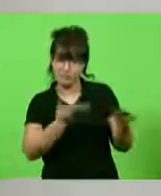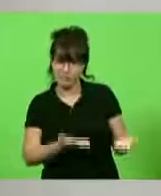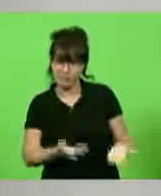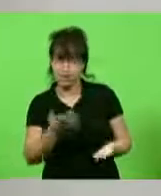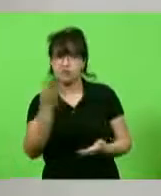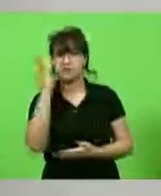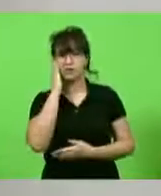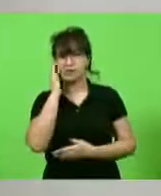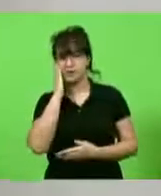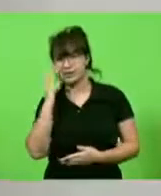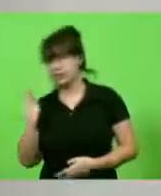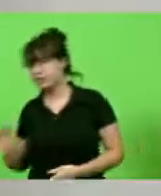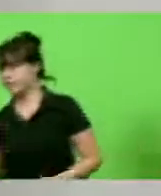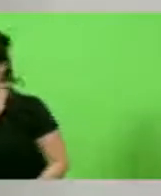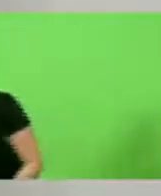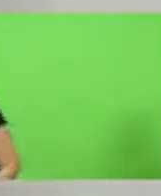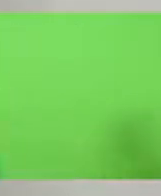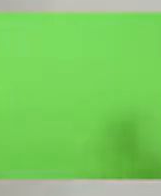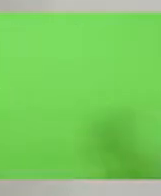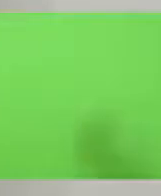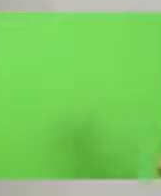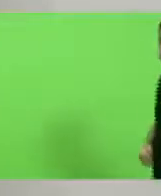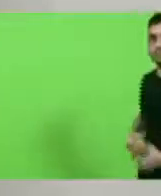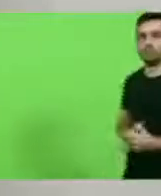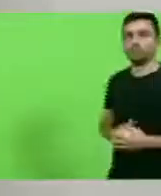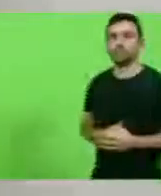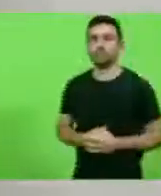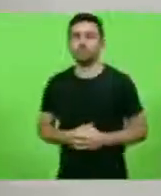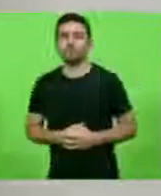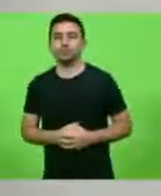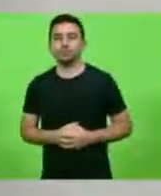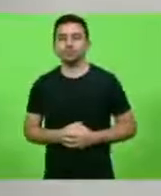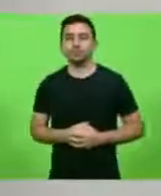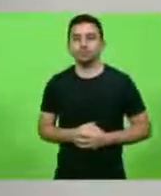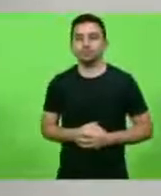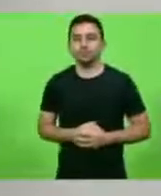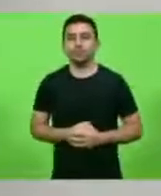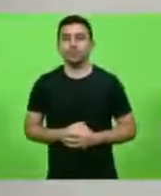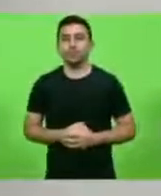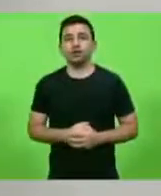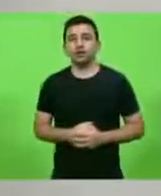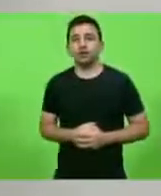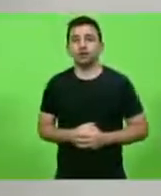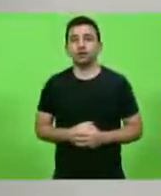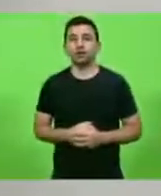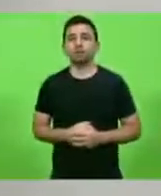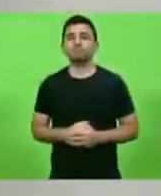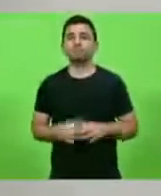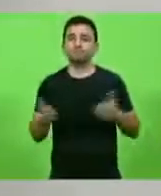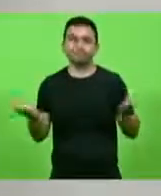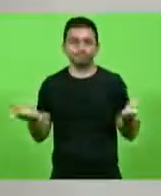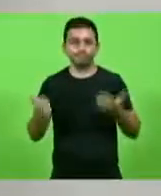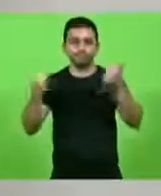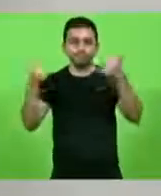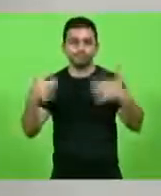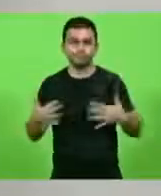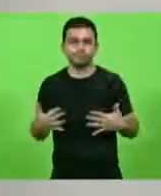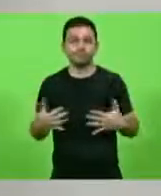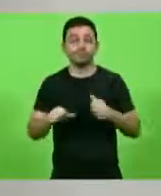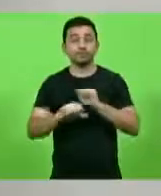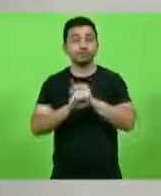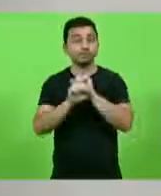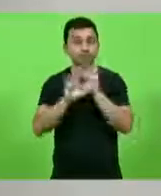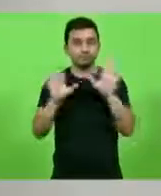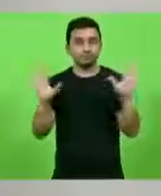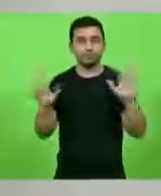sabem disso, como pessoa, como governador, não tenho nenhuma simpatia, nenhuma afinidade. Mas, deixando isso claro, vamos falar agora um pouquinho